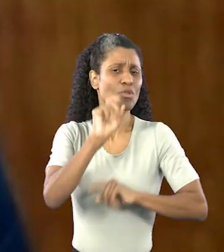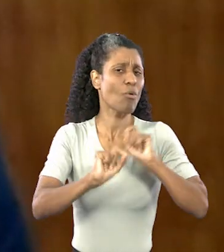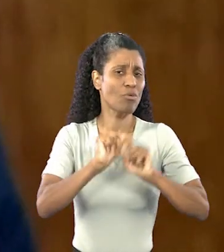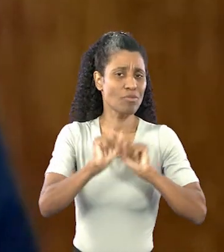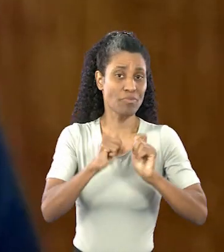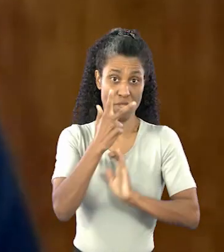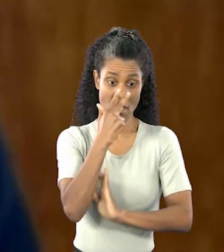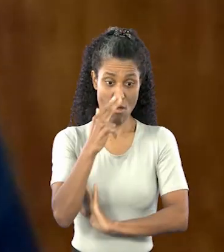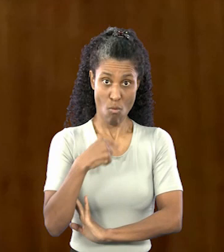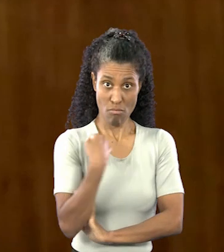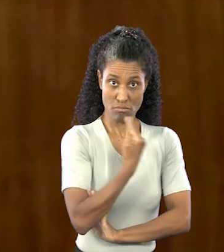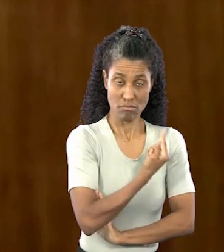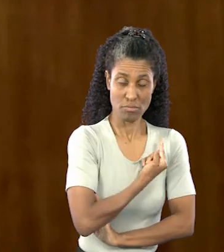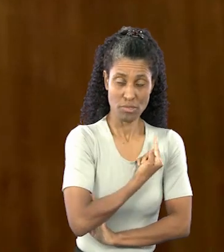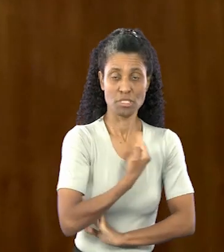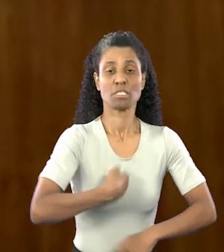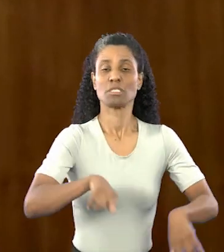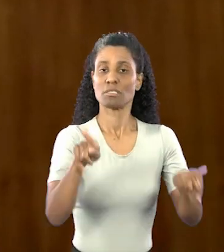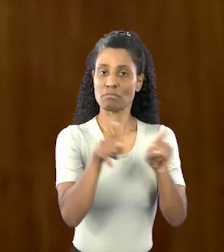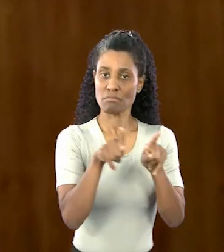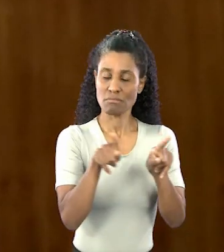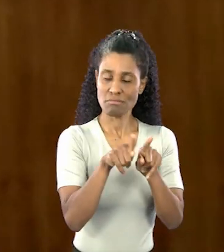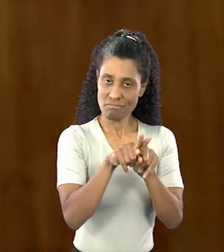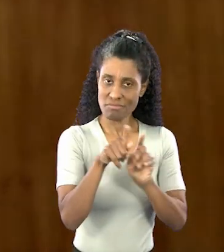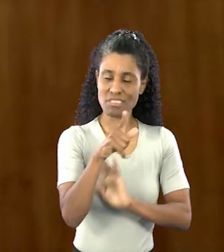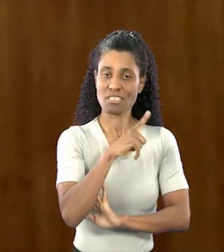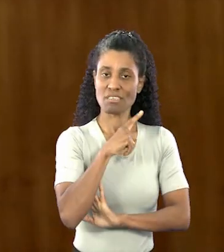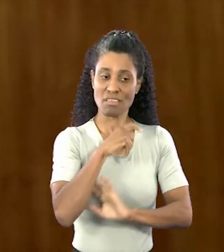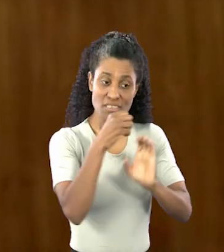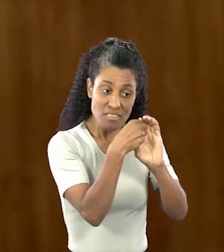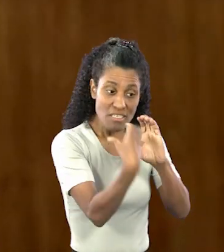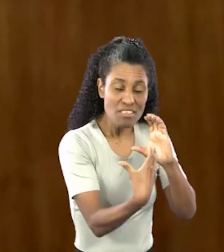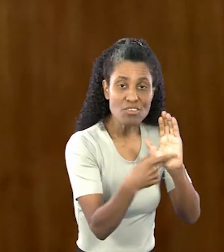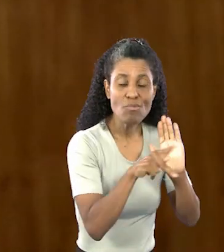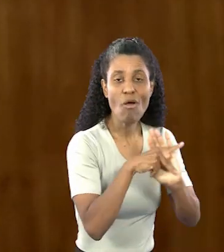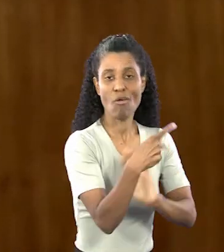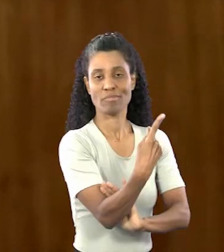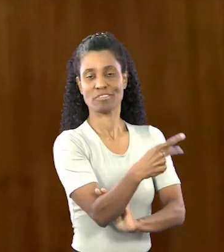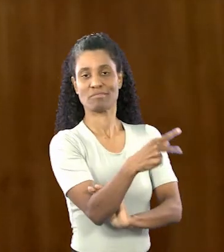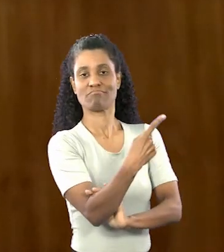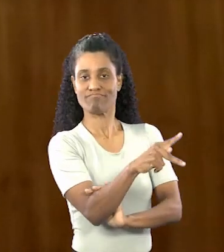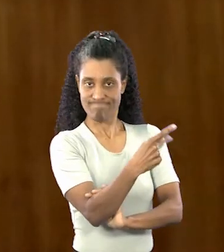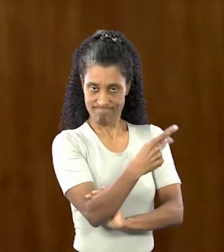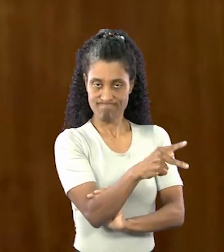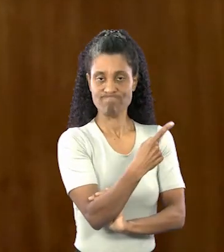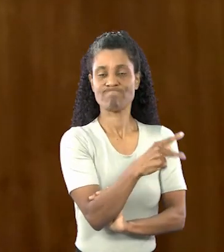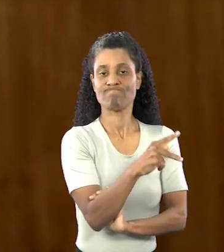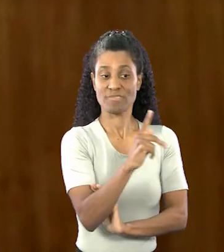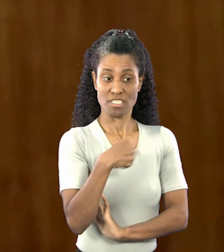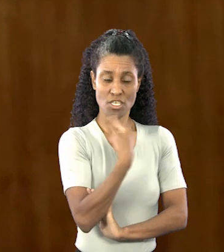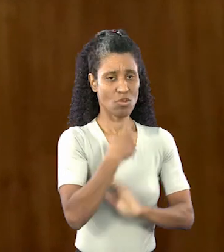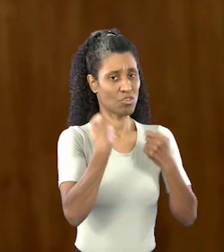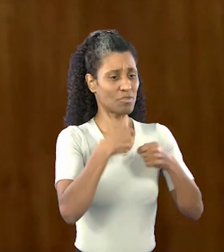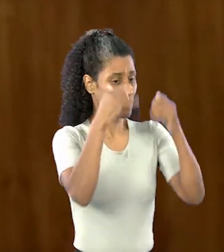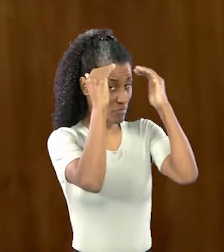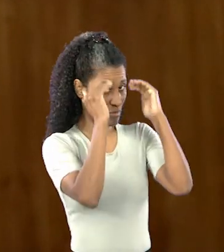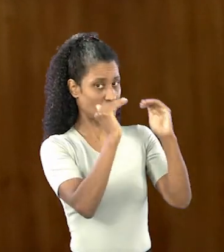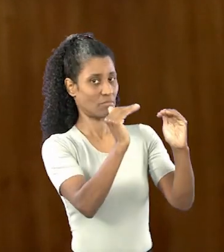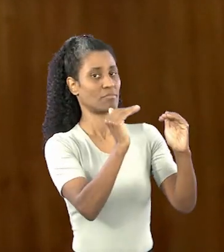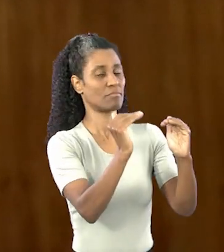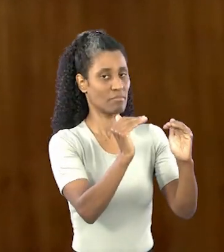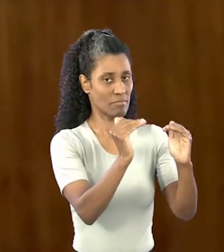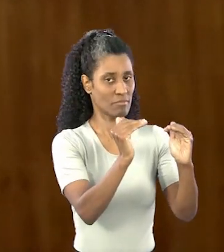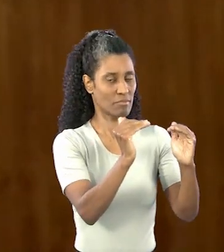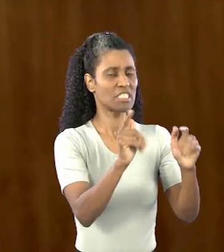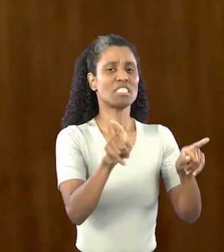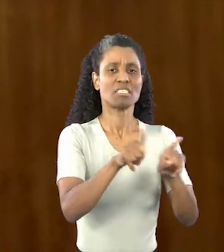mas nós devemos entender que assim como nós, eles também têm as suas características, as suas morfologias e que